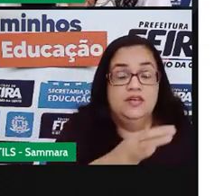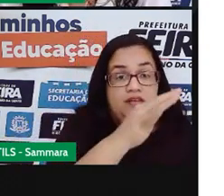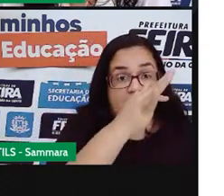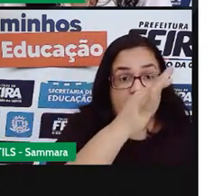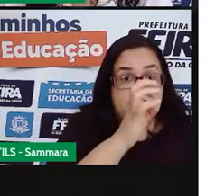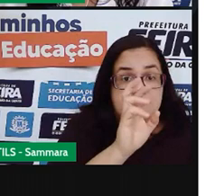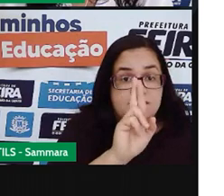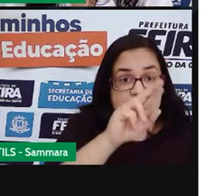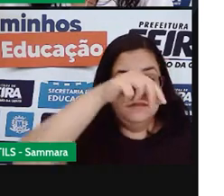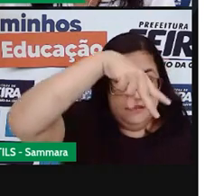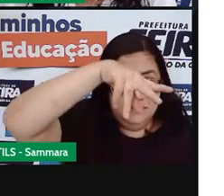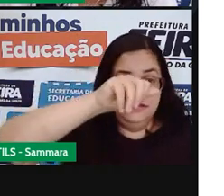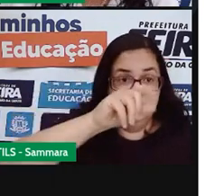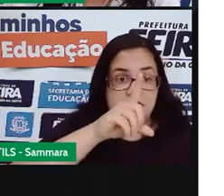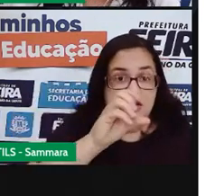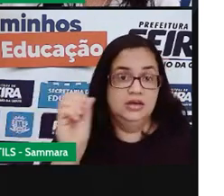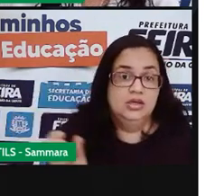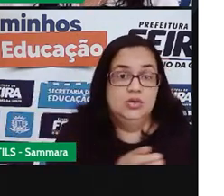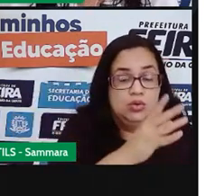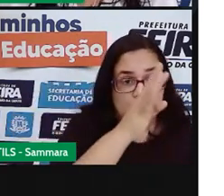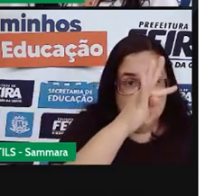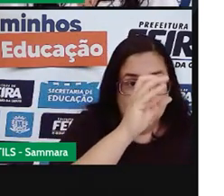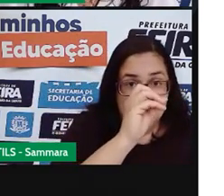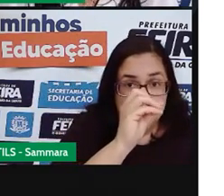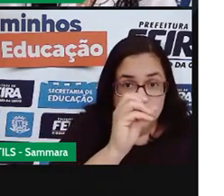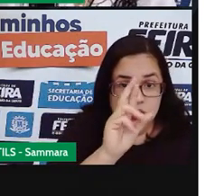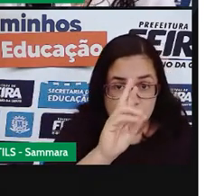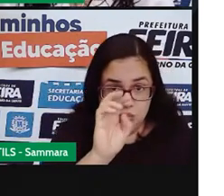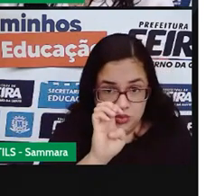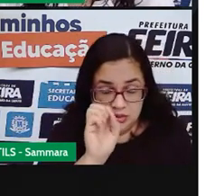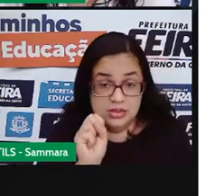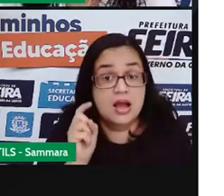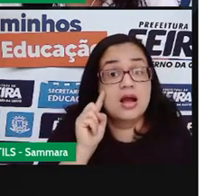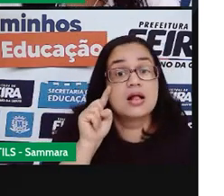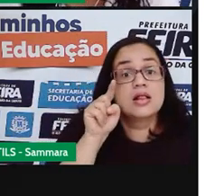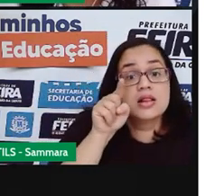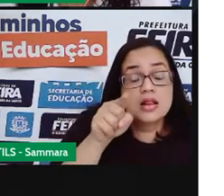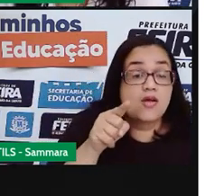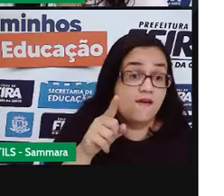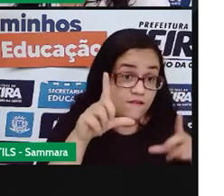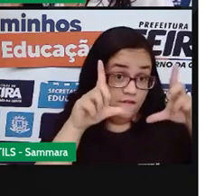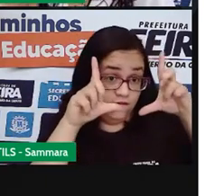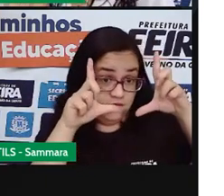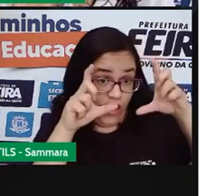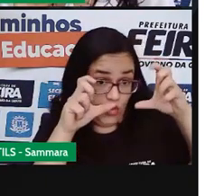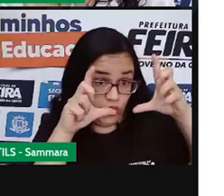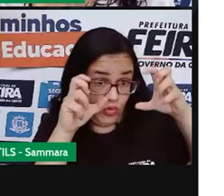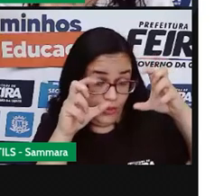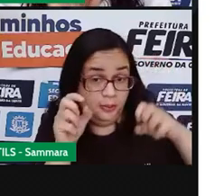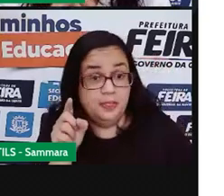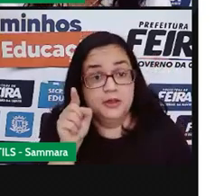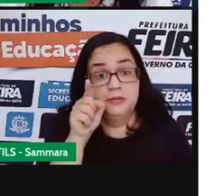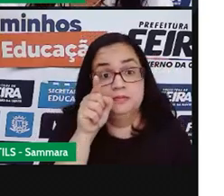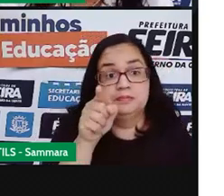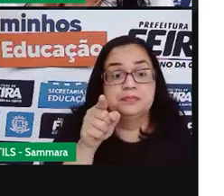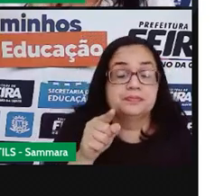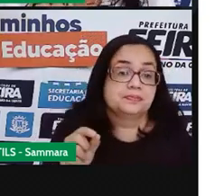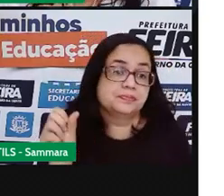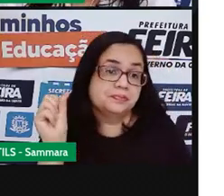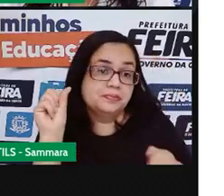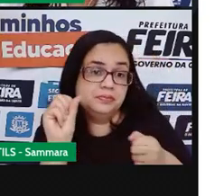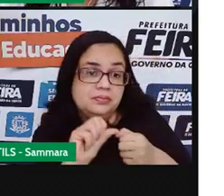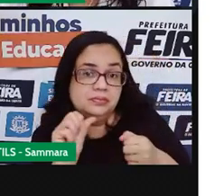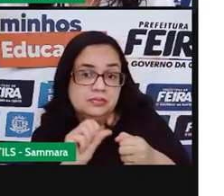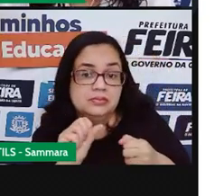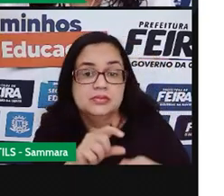ou o vereador Fernando Torres. Aqui é uma foto que foi feita por o